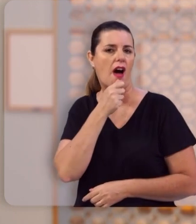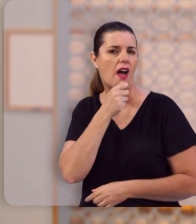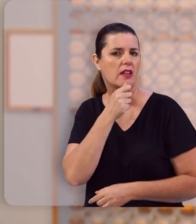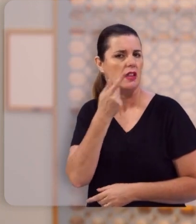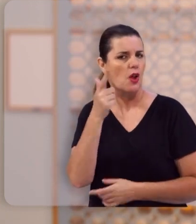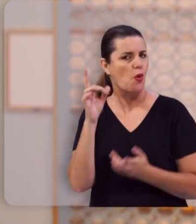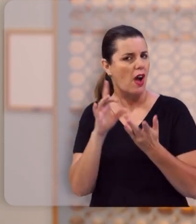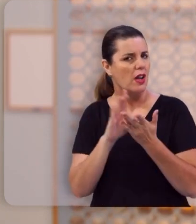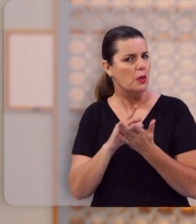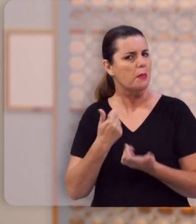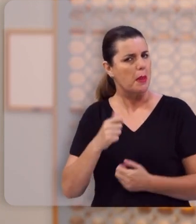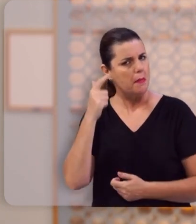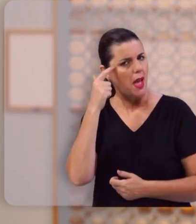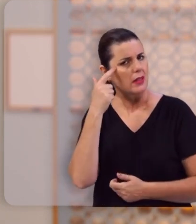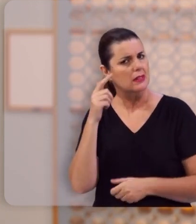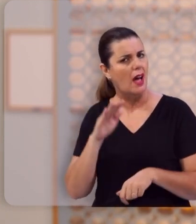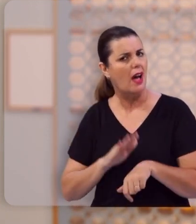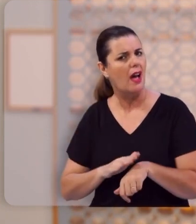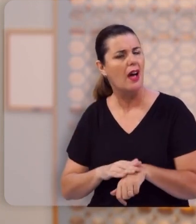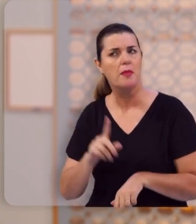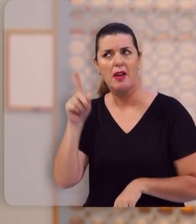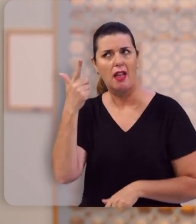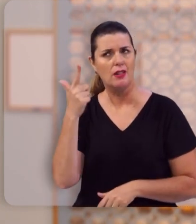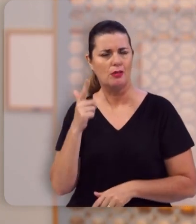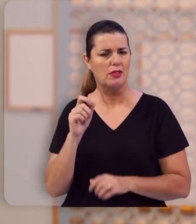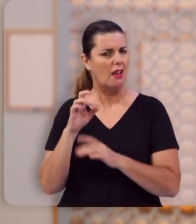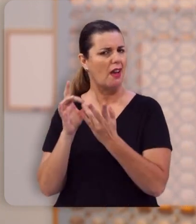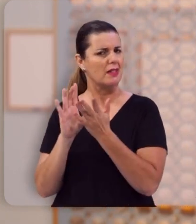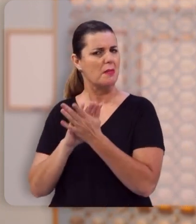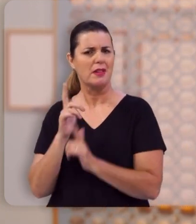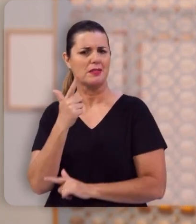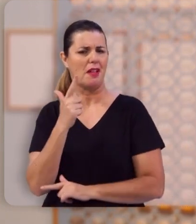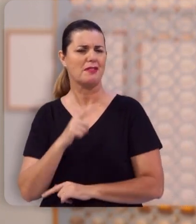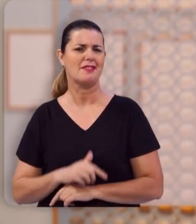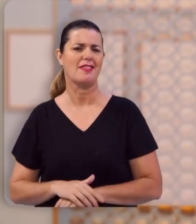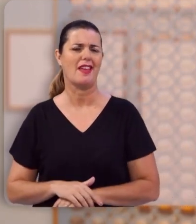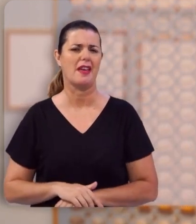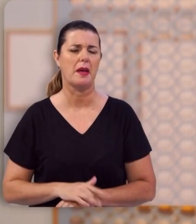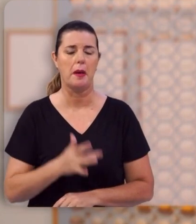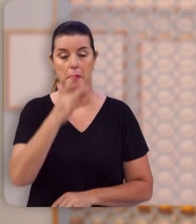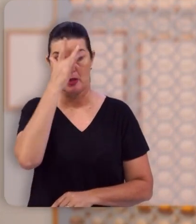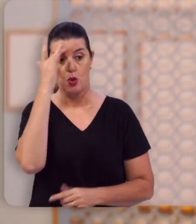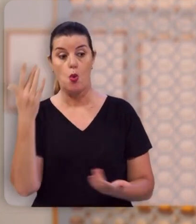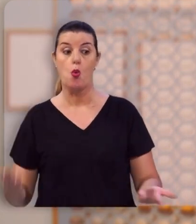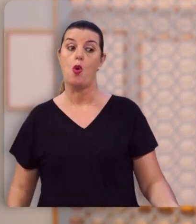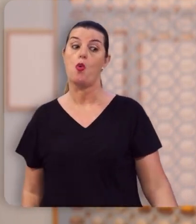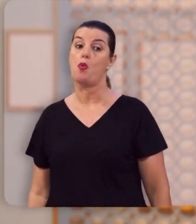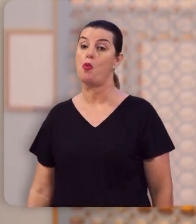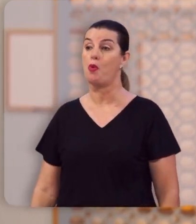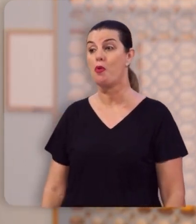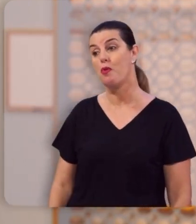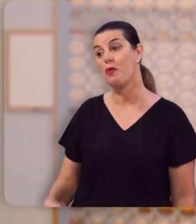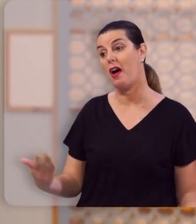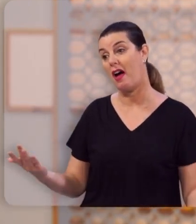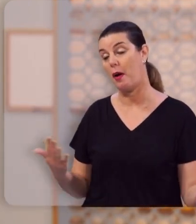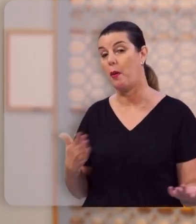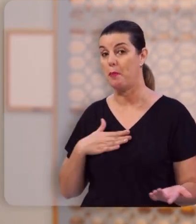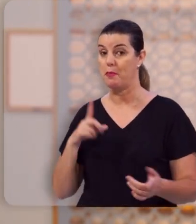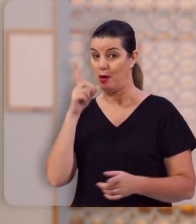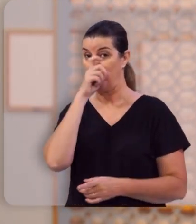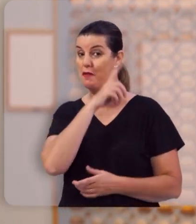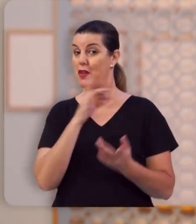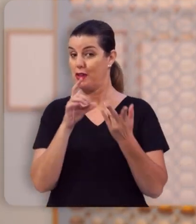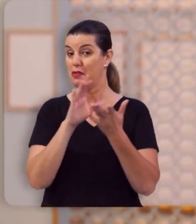se casou, está na hora de pensar nisso, porque lá no céu não vai ter casamento, não. Algumas pessoas dizem, ufa, até que enfim, porque o meu está